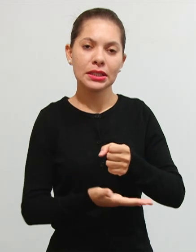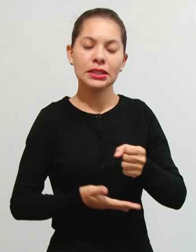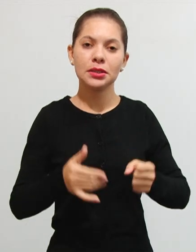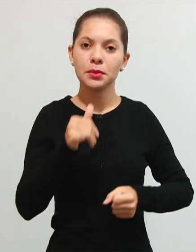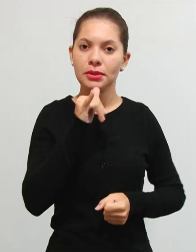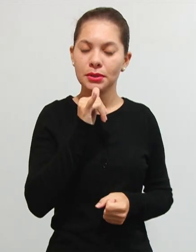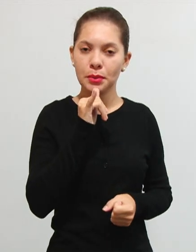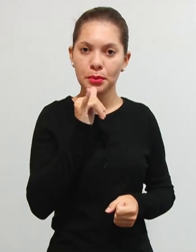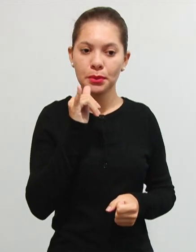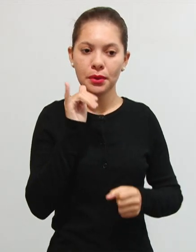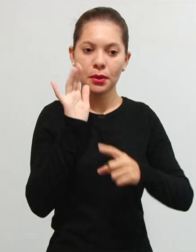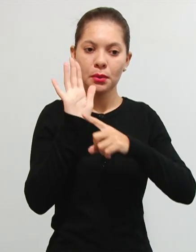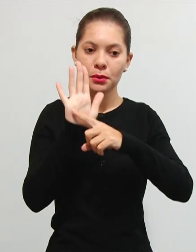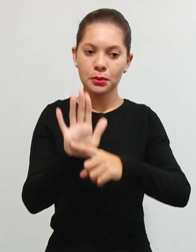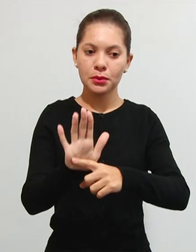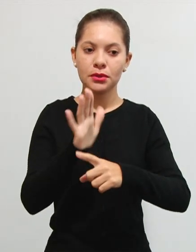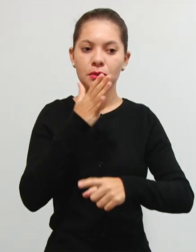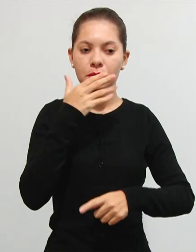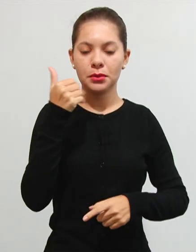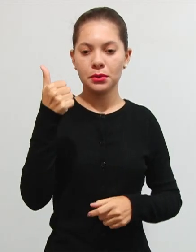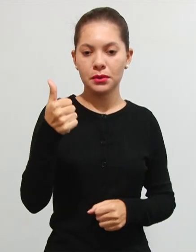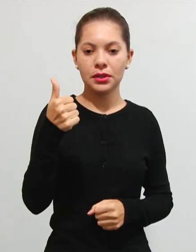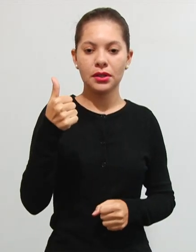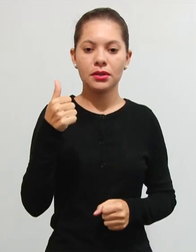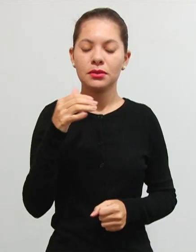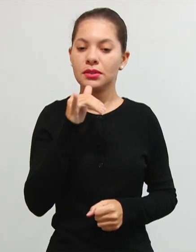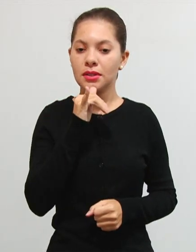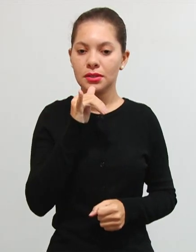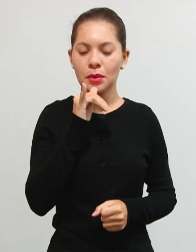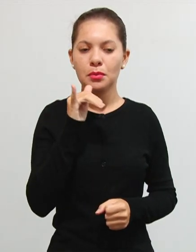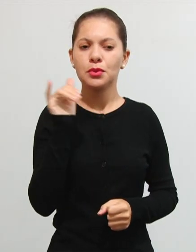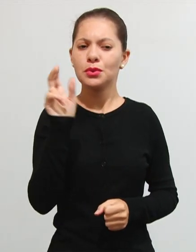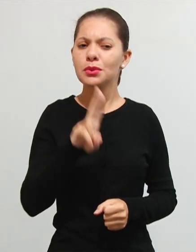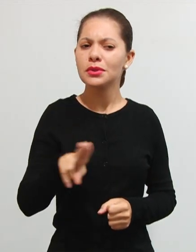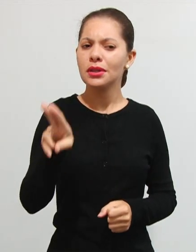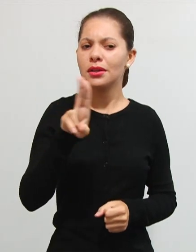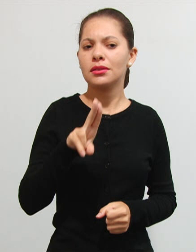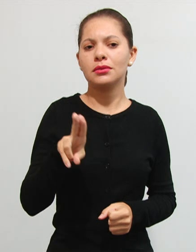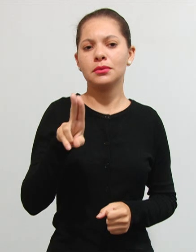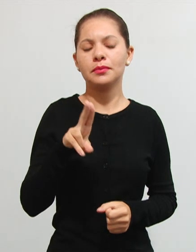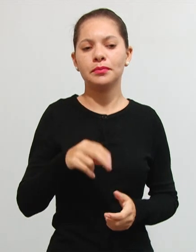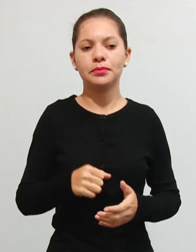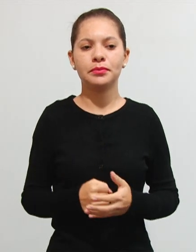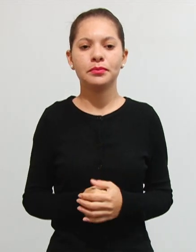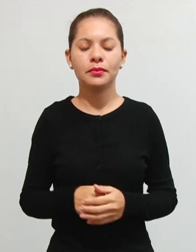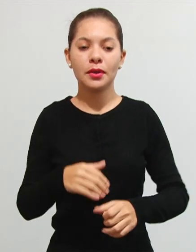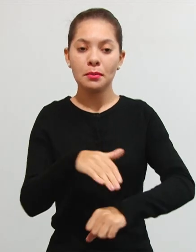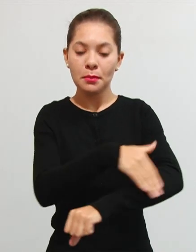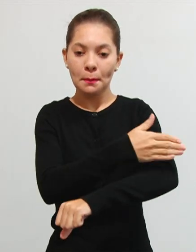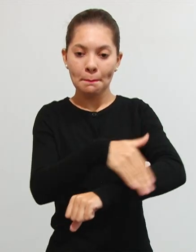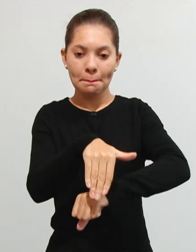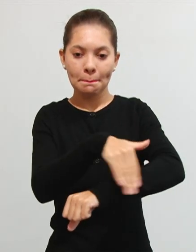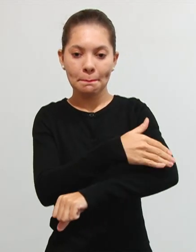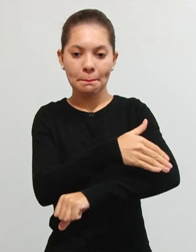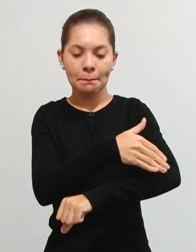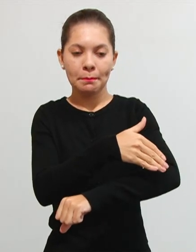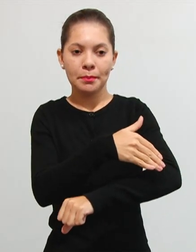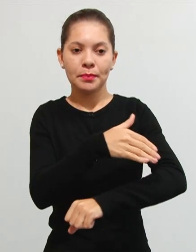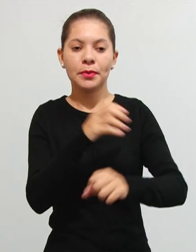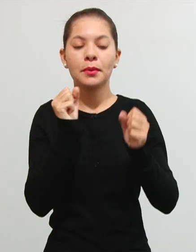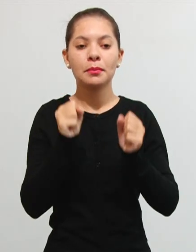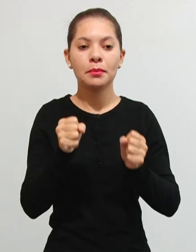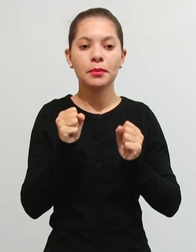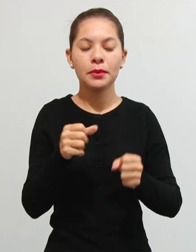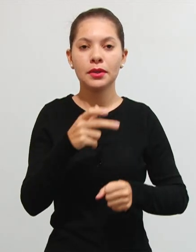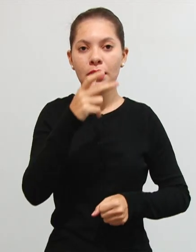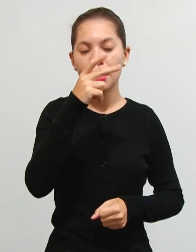contribuição de melhoria um dos exemplos mais utilizados na doutrina é a pavimentação das ruas poder público vai